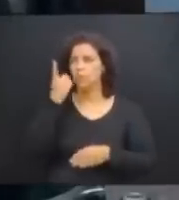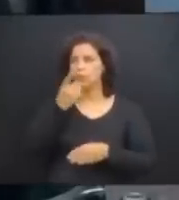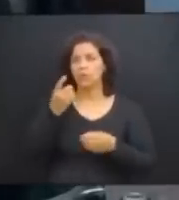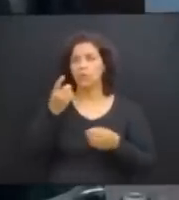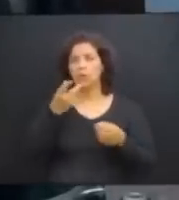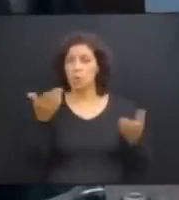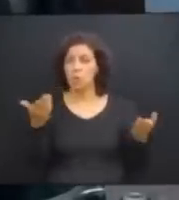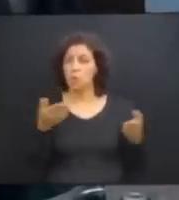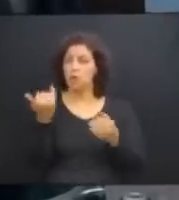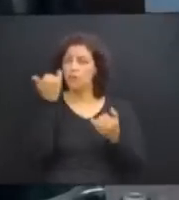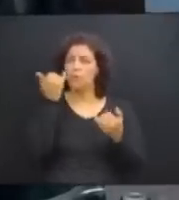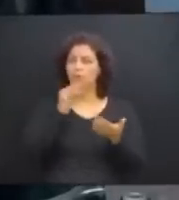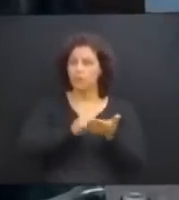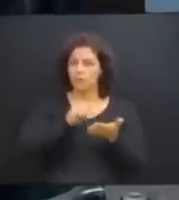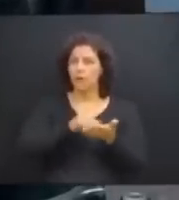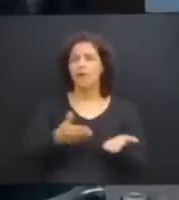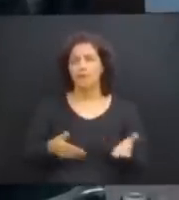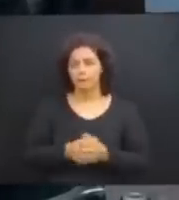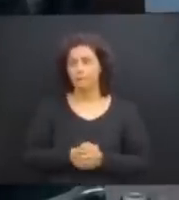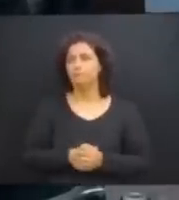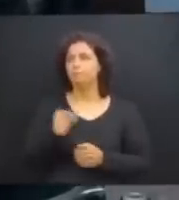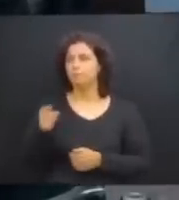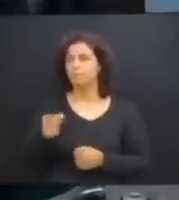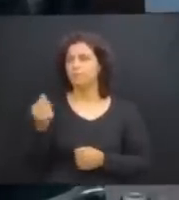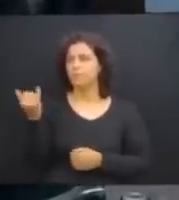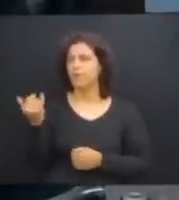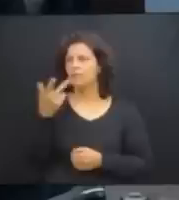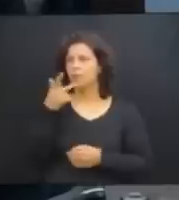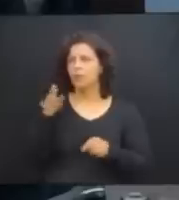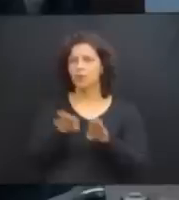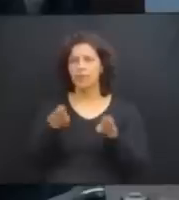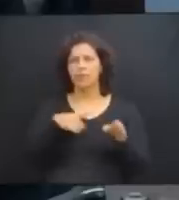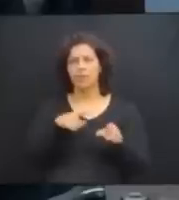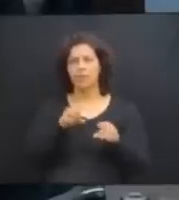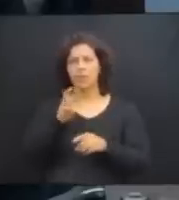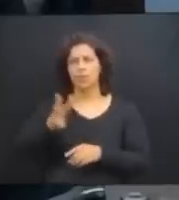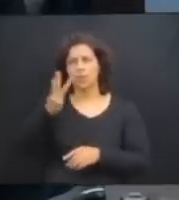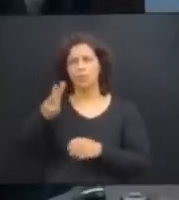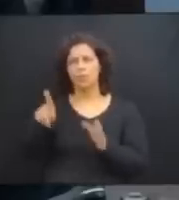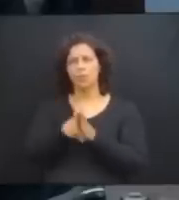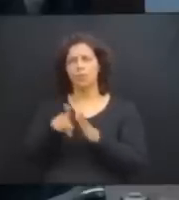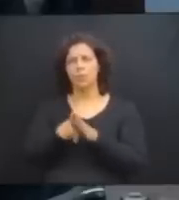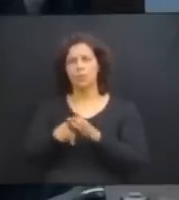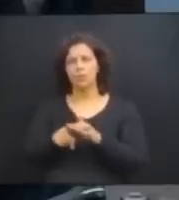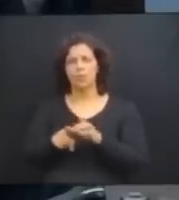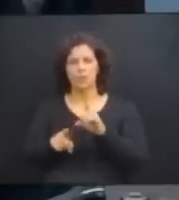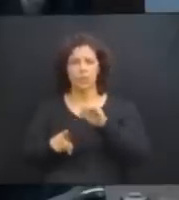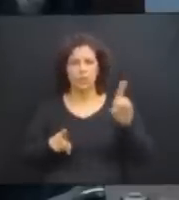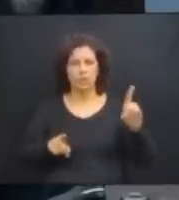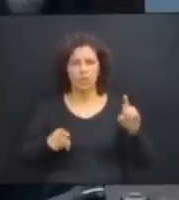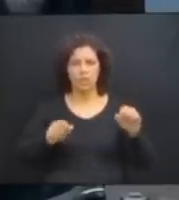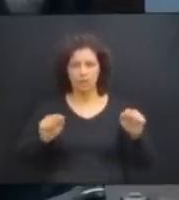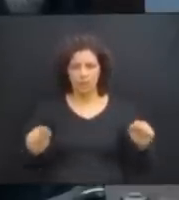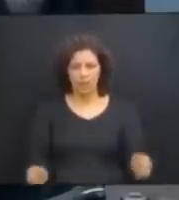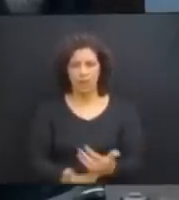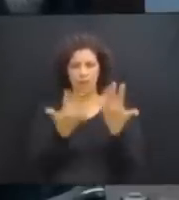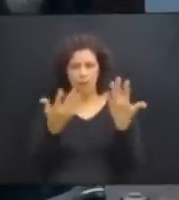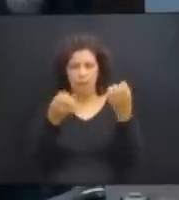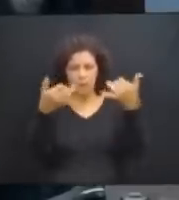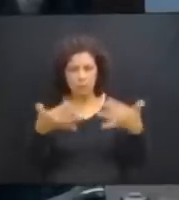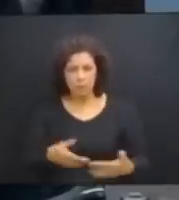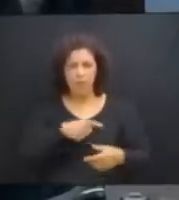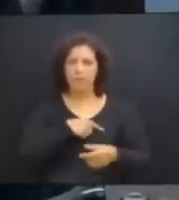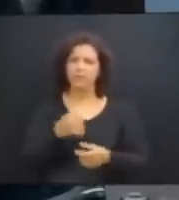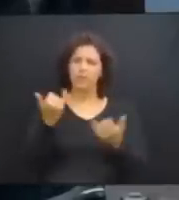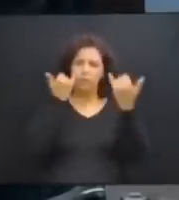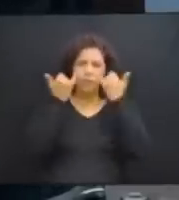mal informado, ele se informou ali talvez por um site chamado Direito Agrário, uma coisa assim. E essa